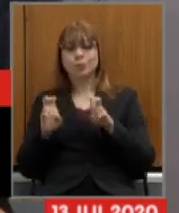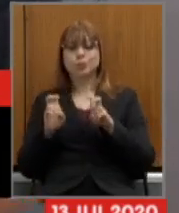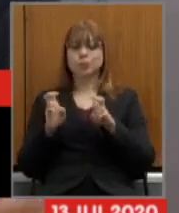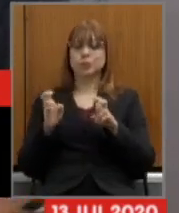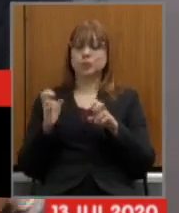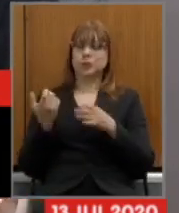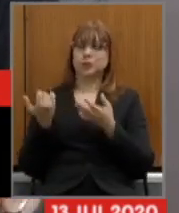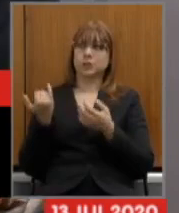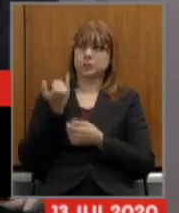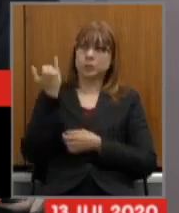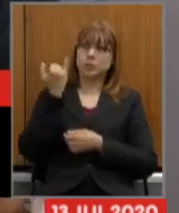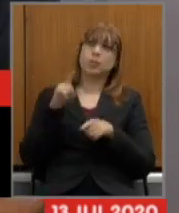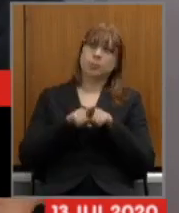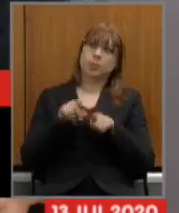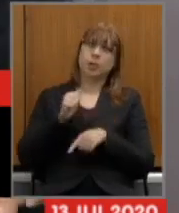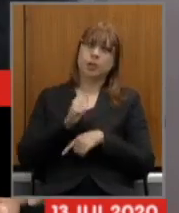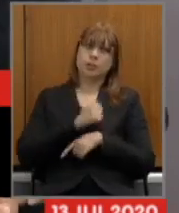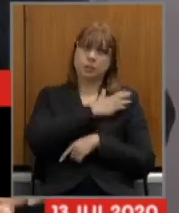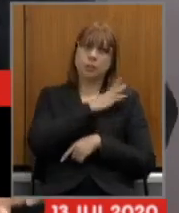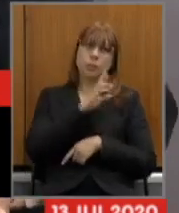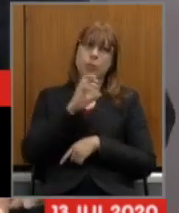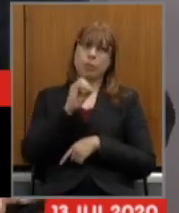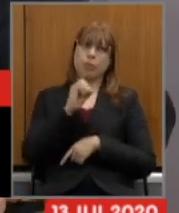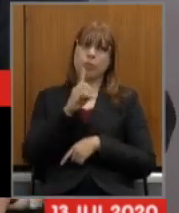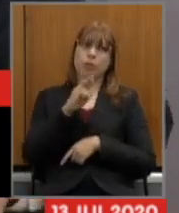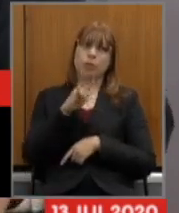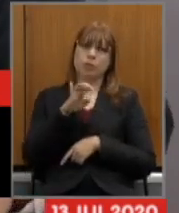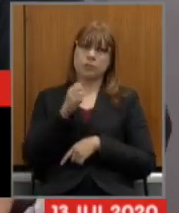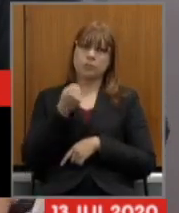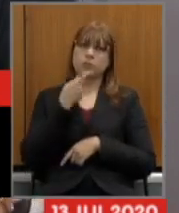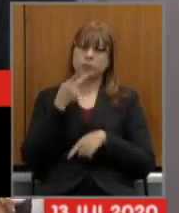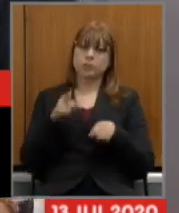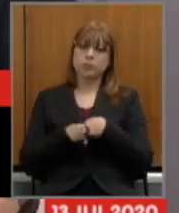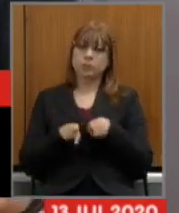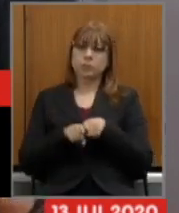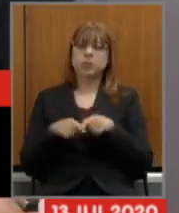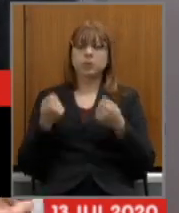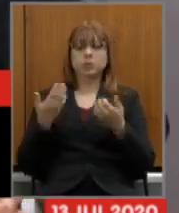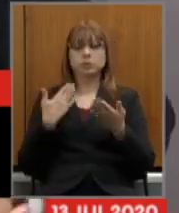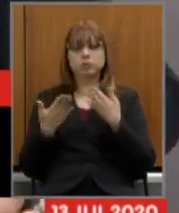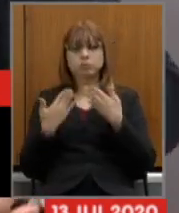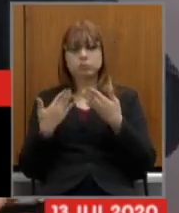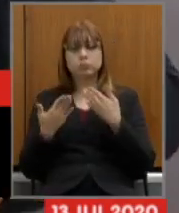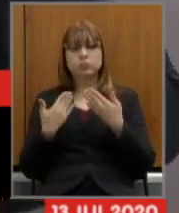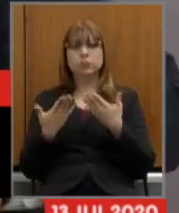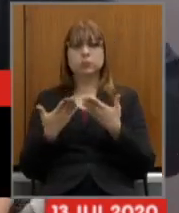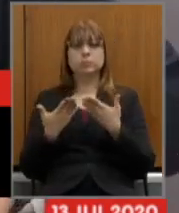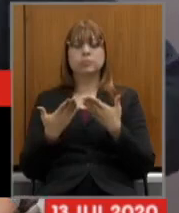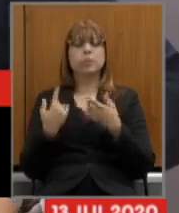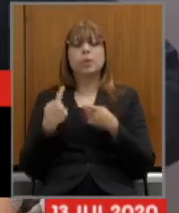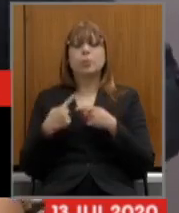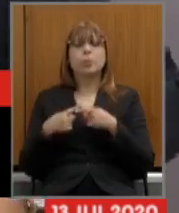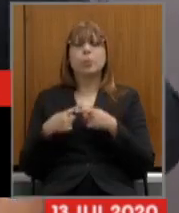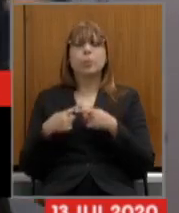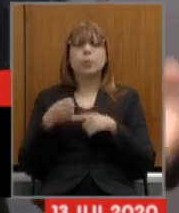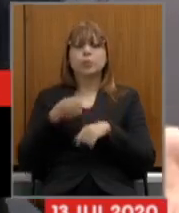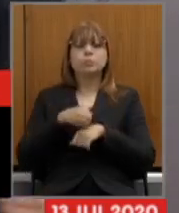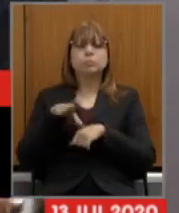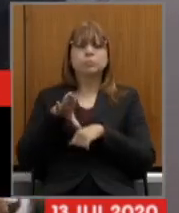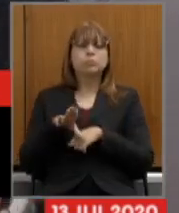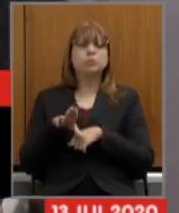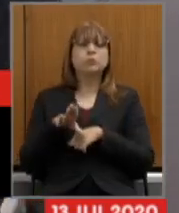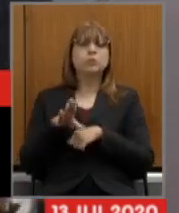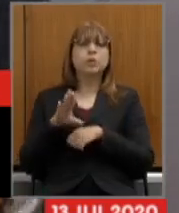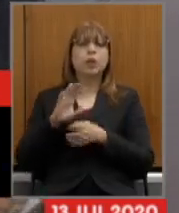o sindicato deputado sargento Rodrigues também disse sobre a necessidade de diálogo e porque nós enviamos a reforma